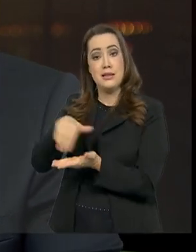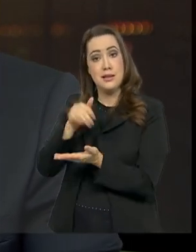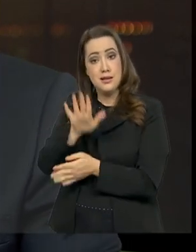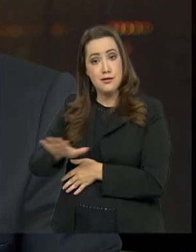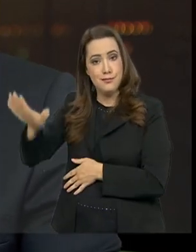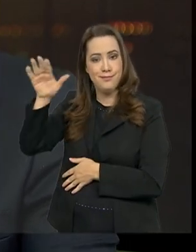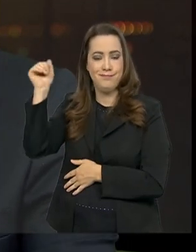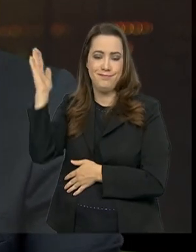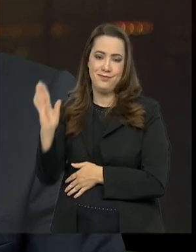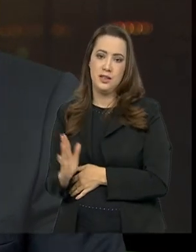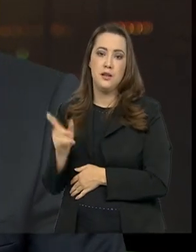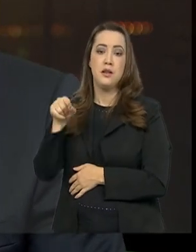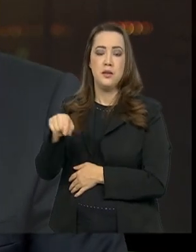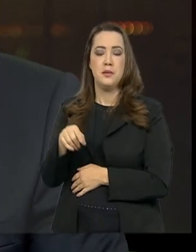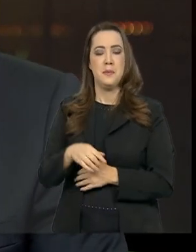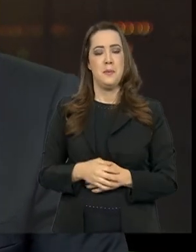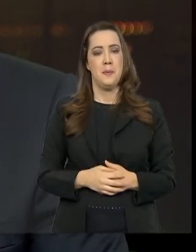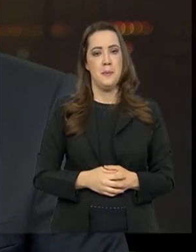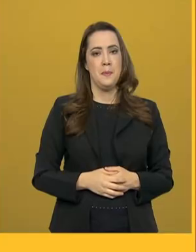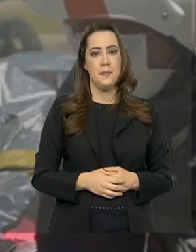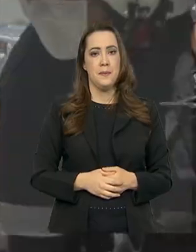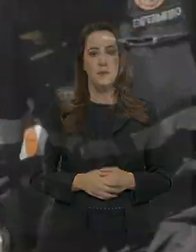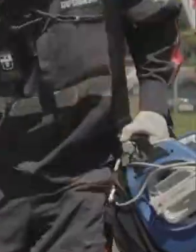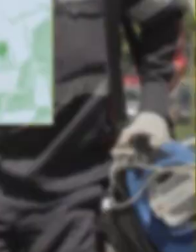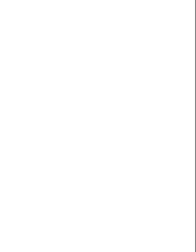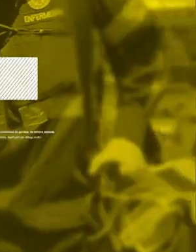da Presidência da República, Jorge Oliveira.